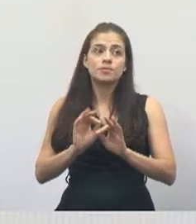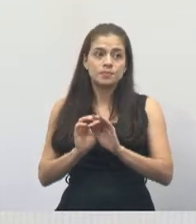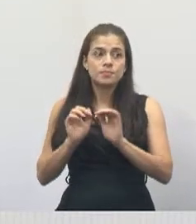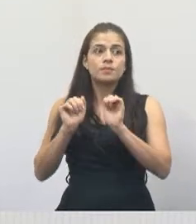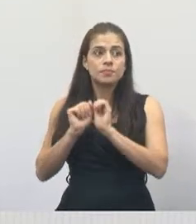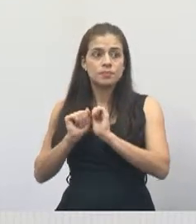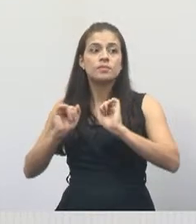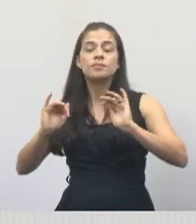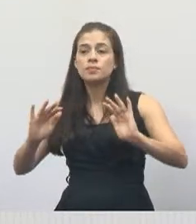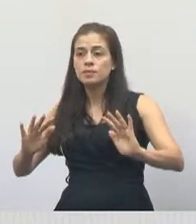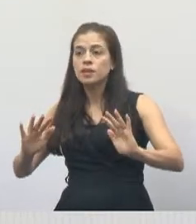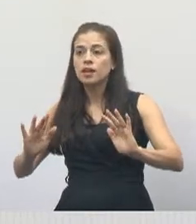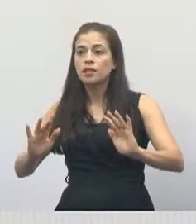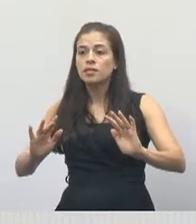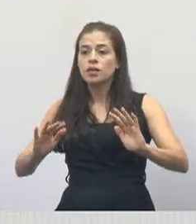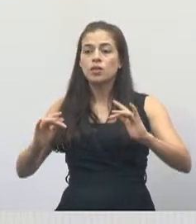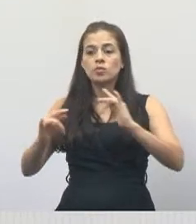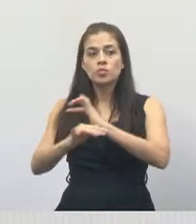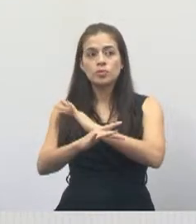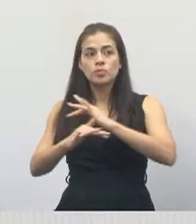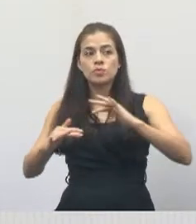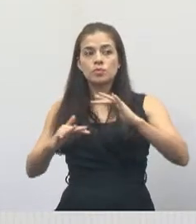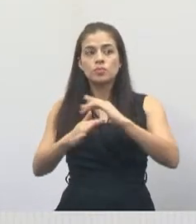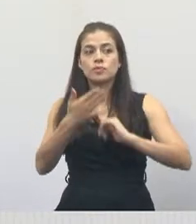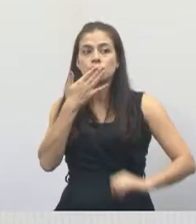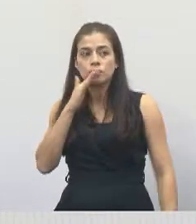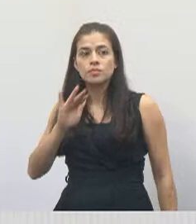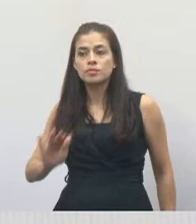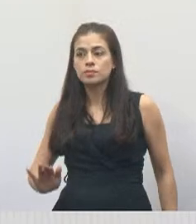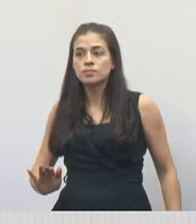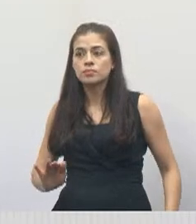Agente de Trânsito Mirim.